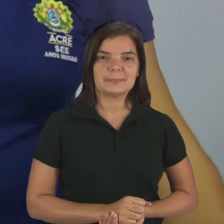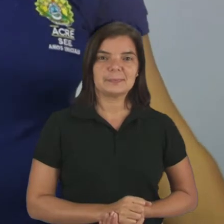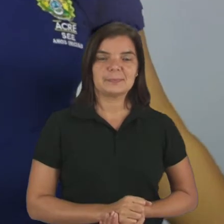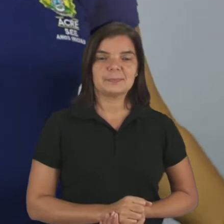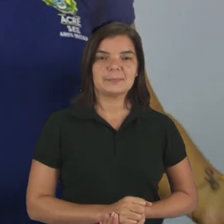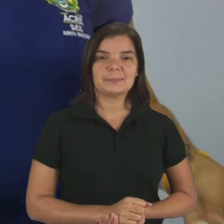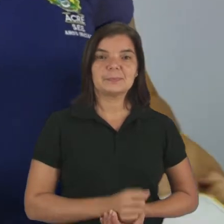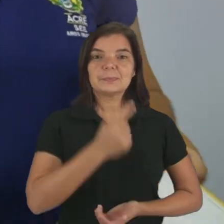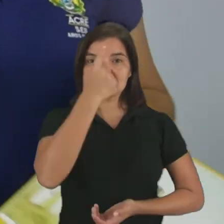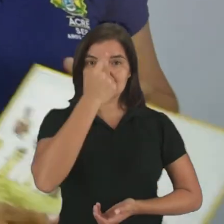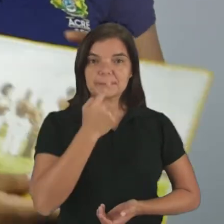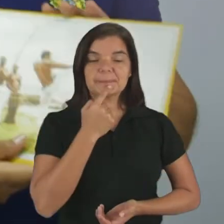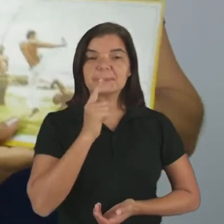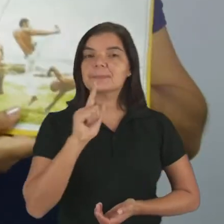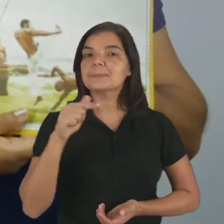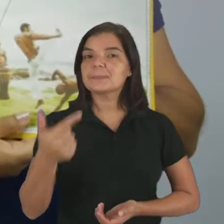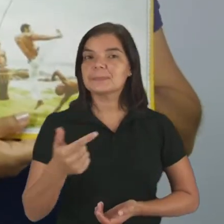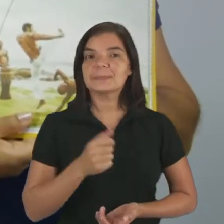Outra imagem.